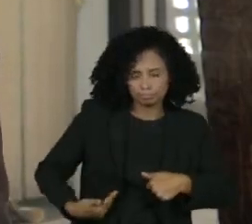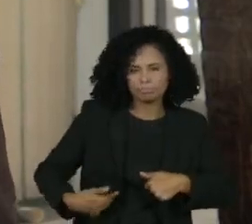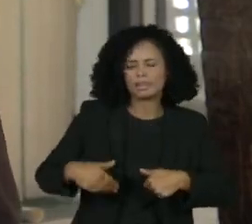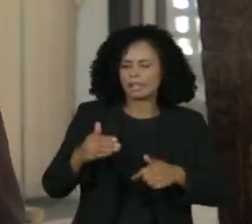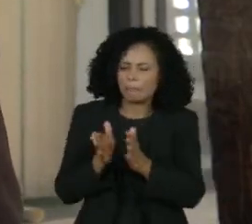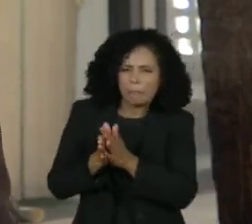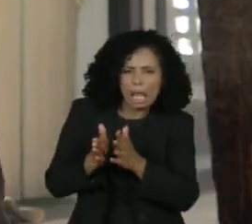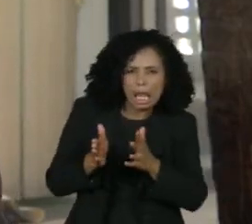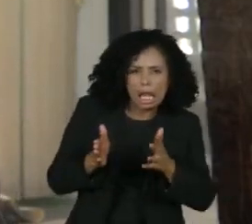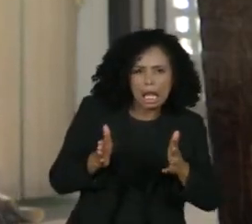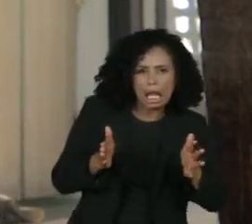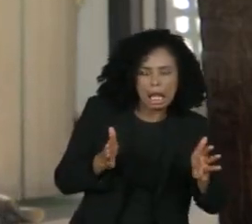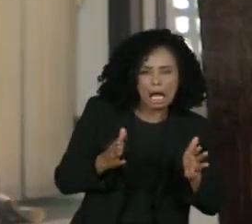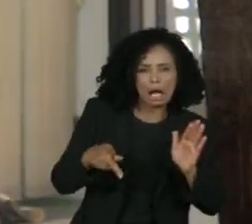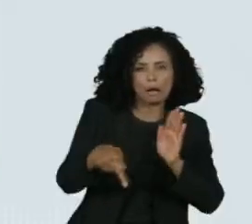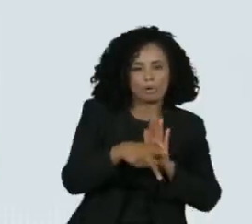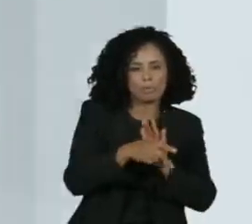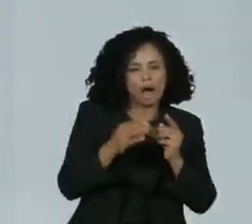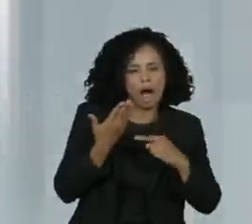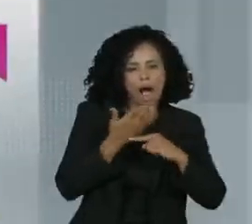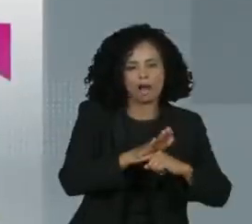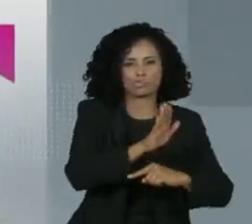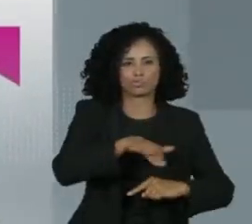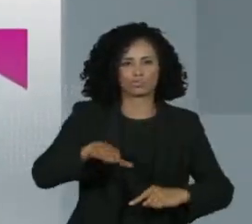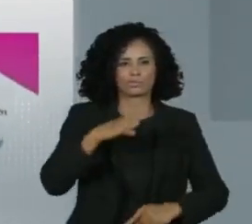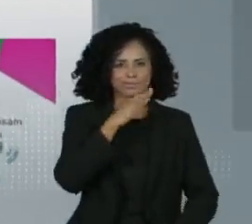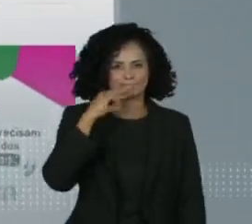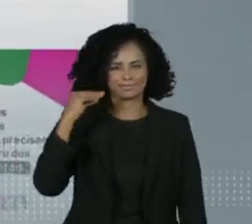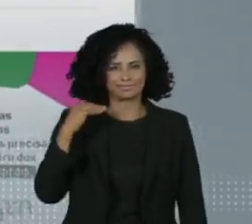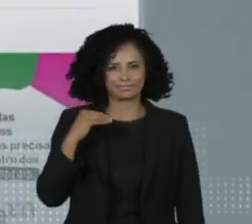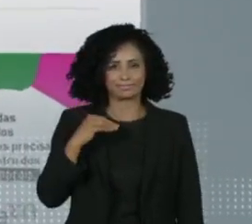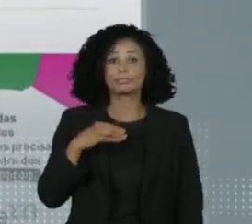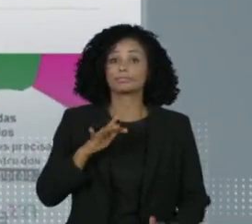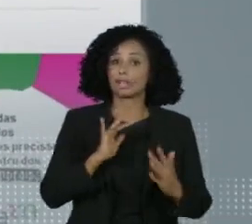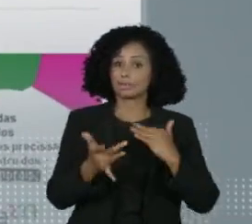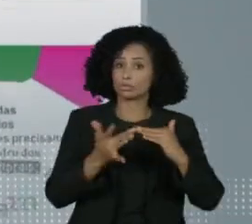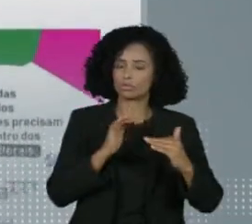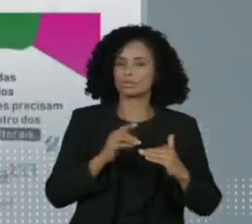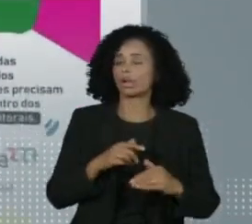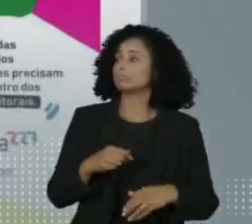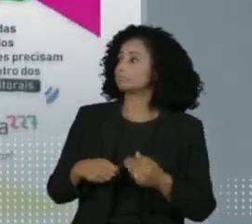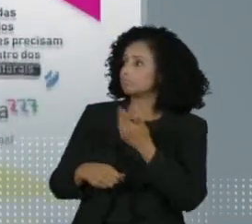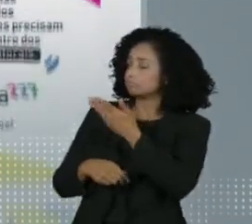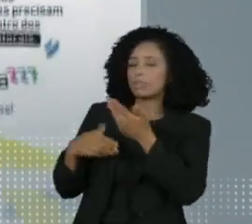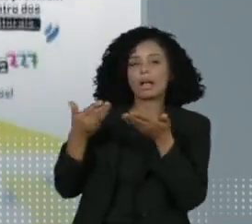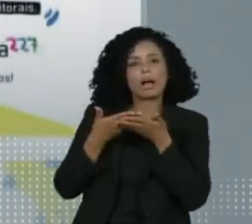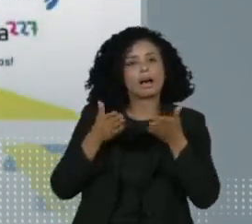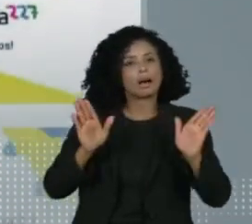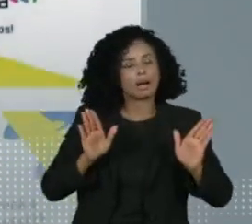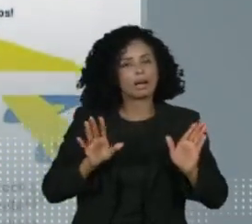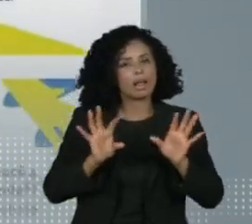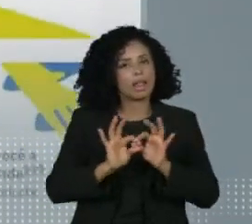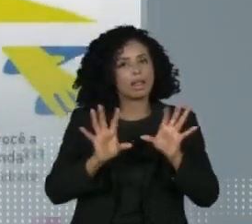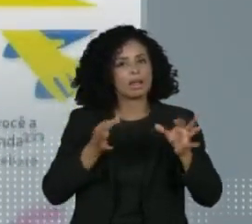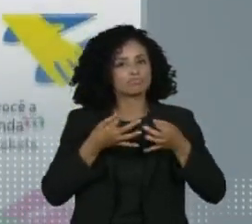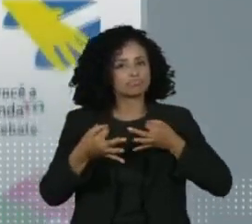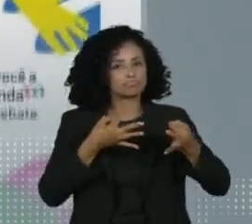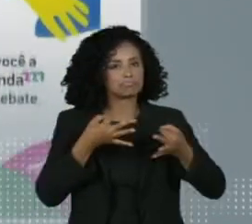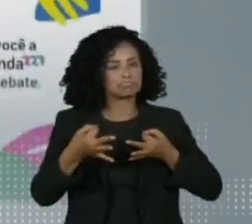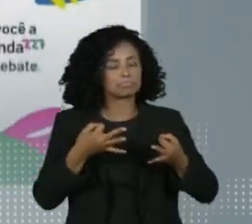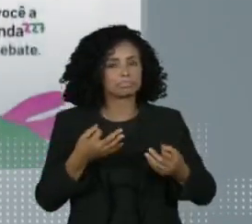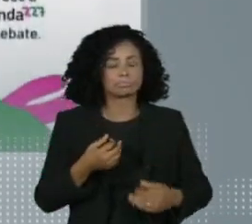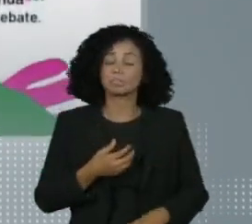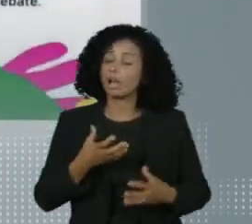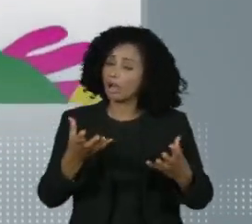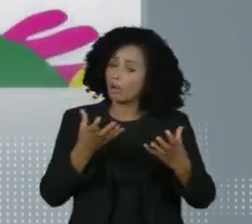longo prazo voltadas para esse público. As redes sociais do movimento estão abertas a sugestões. Nós queremos dialogar com